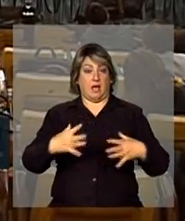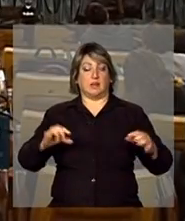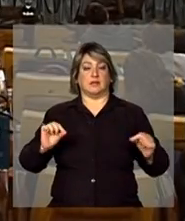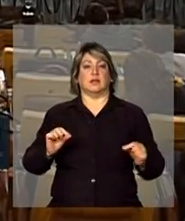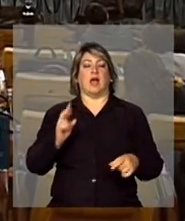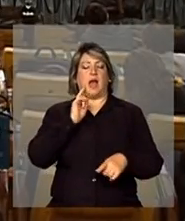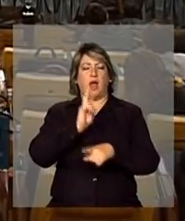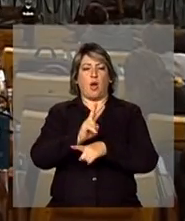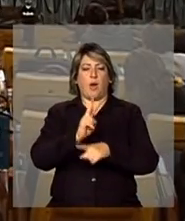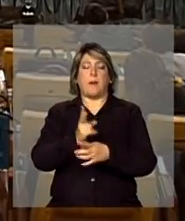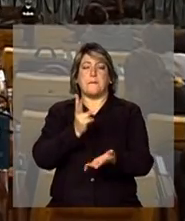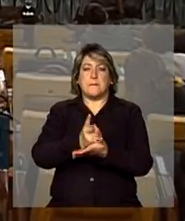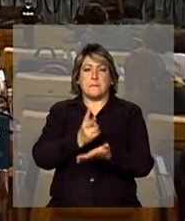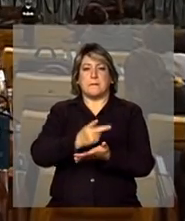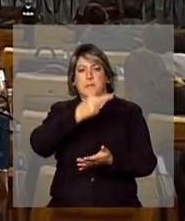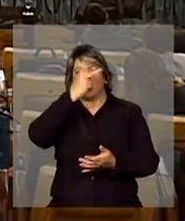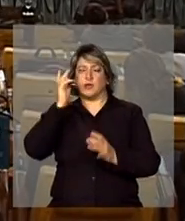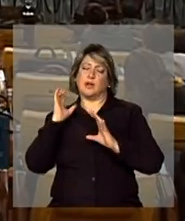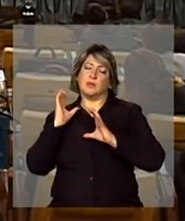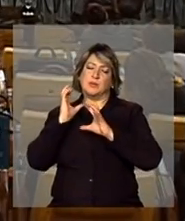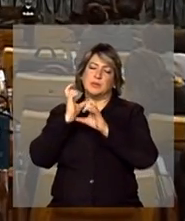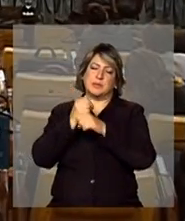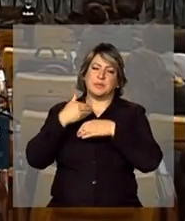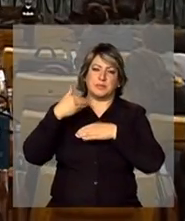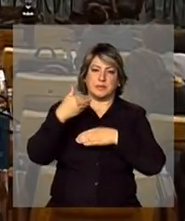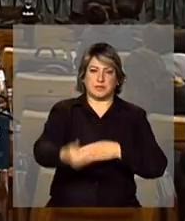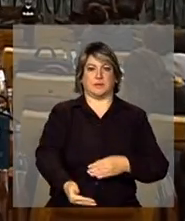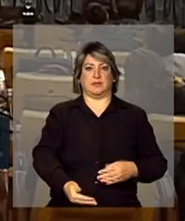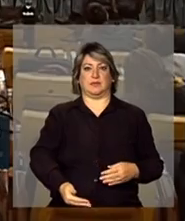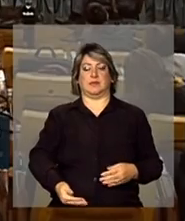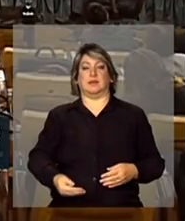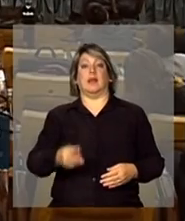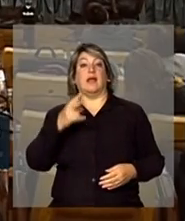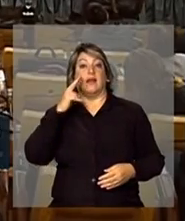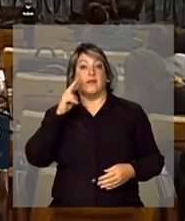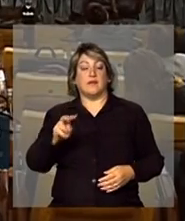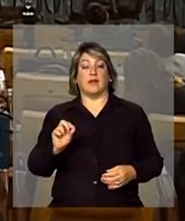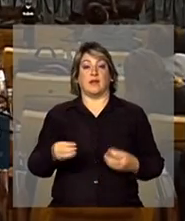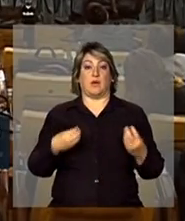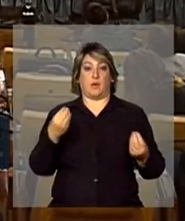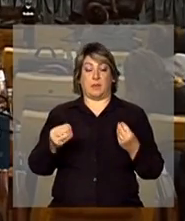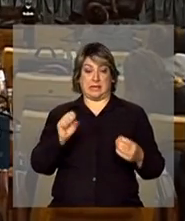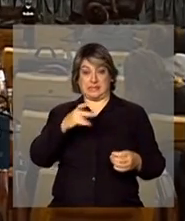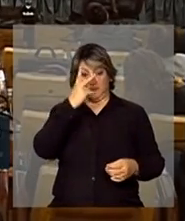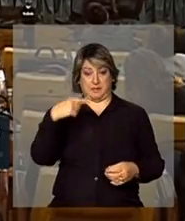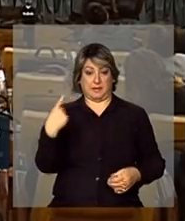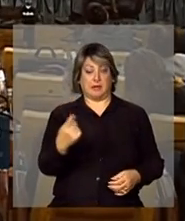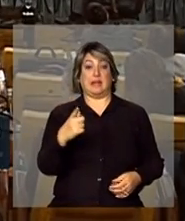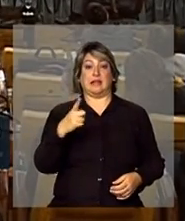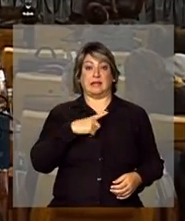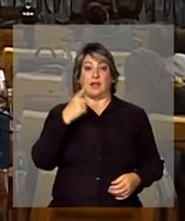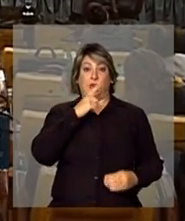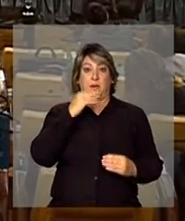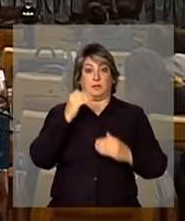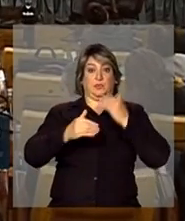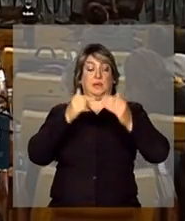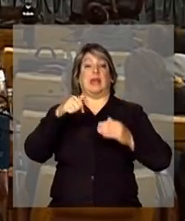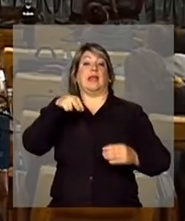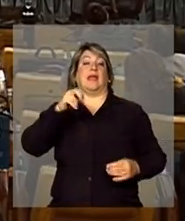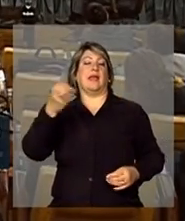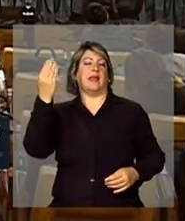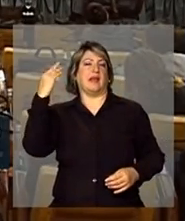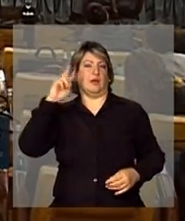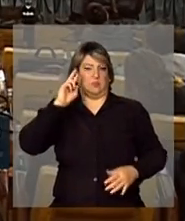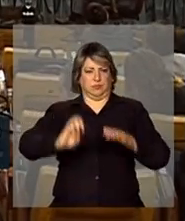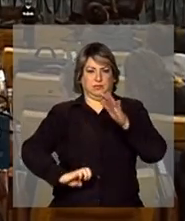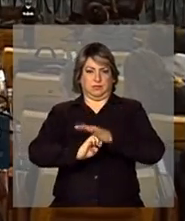pessoas ao longo do tempo. Então, a gente permite, veja nelas de um ano, se as pessoas estão subindo, quem era empreendedor? Se